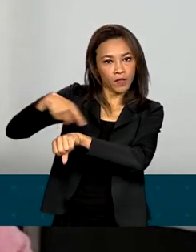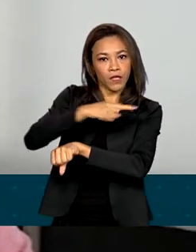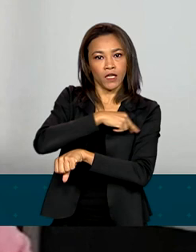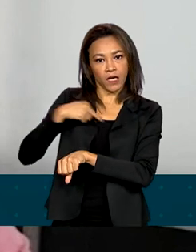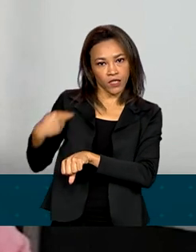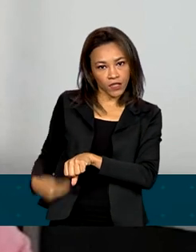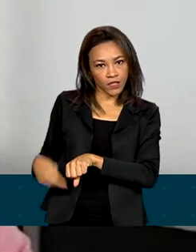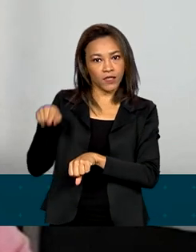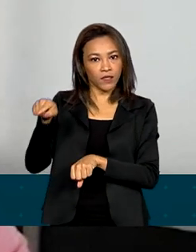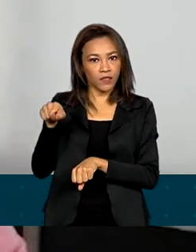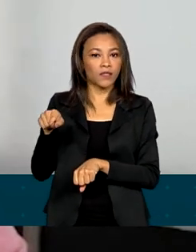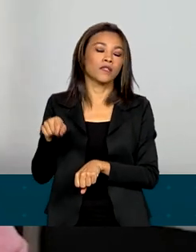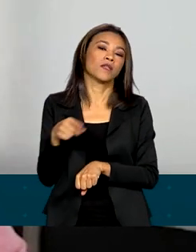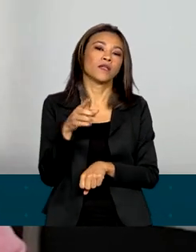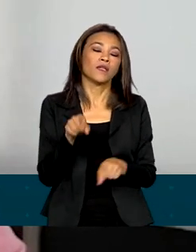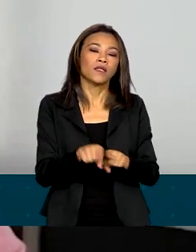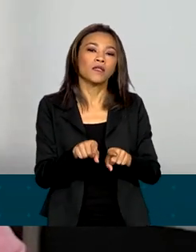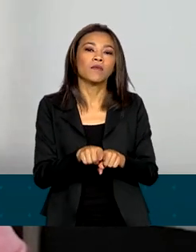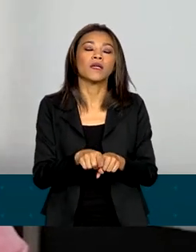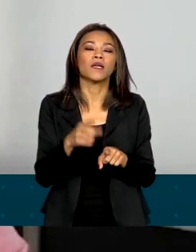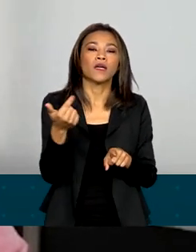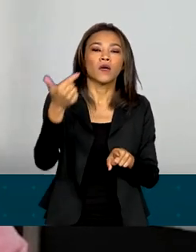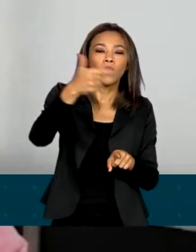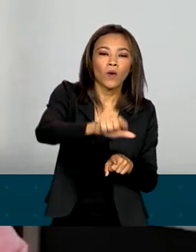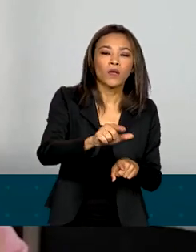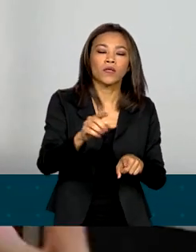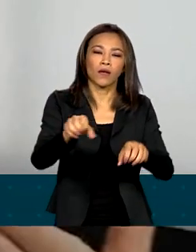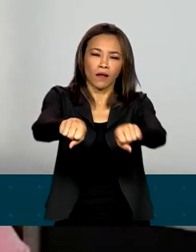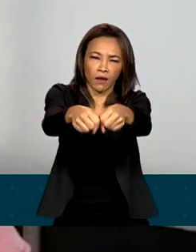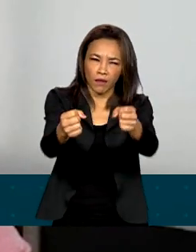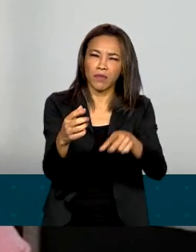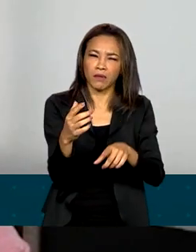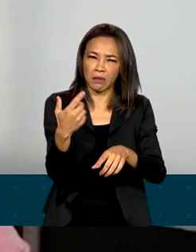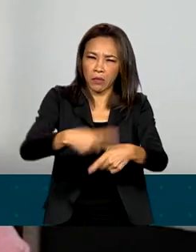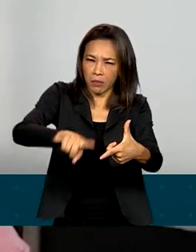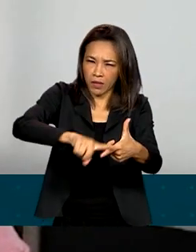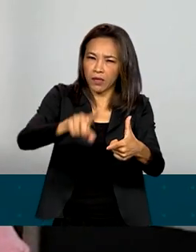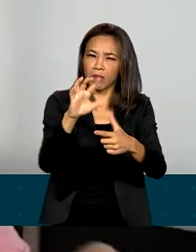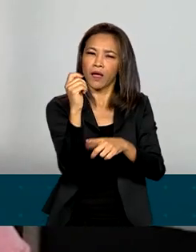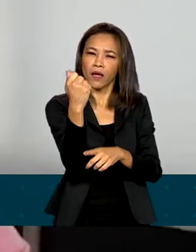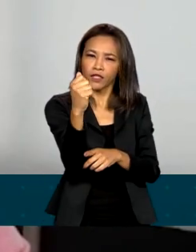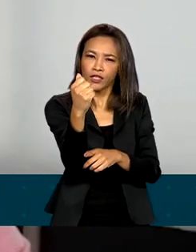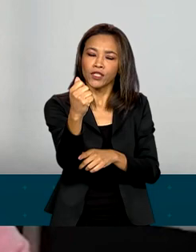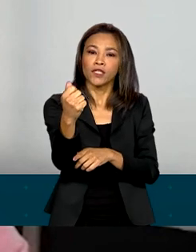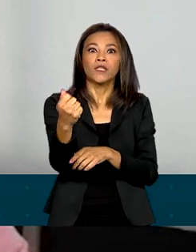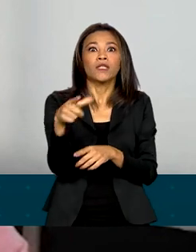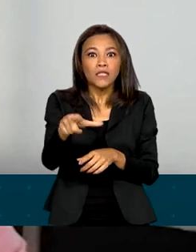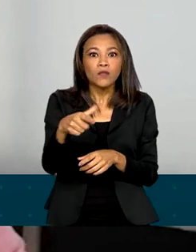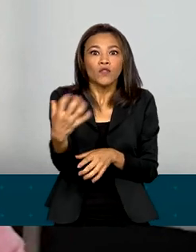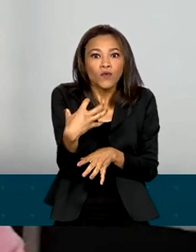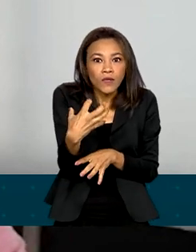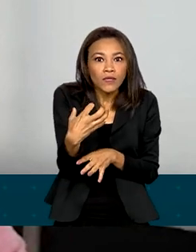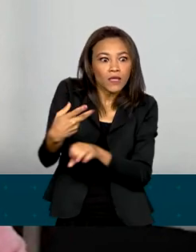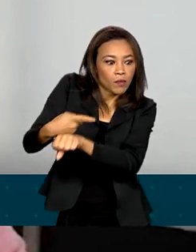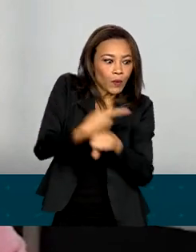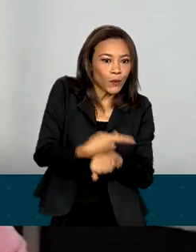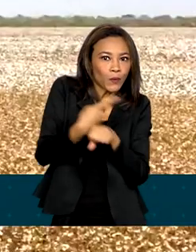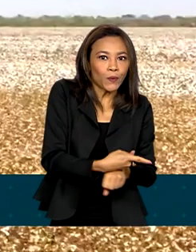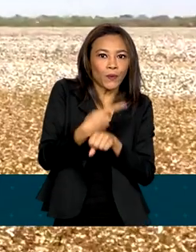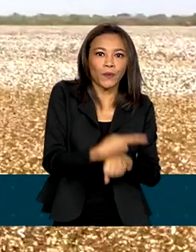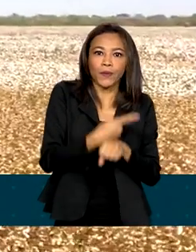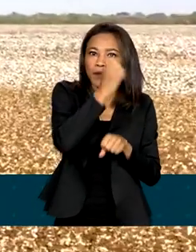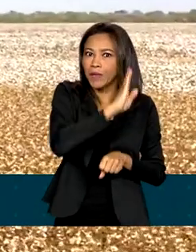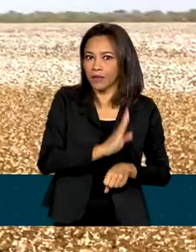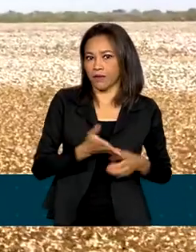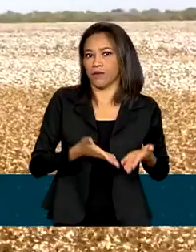recorde, em conjunto com a quebra da safra argentina, influencia a maior procura pelo produto brasileiro.